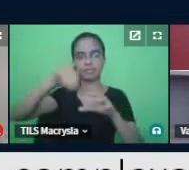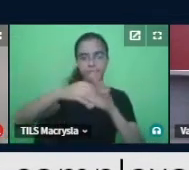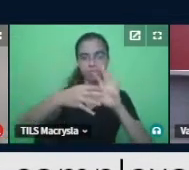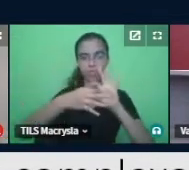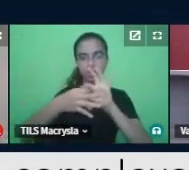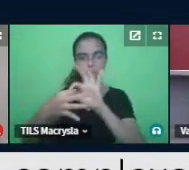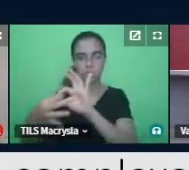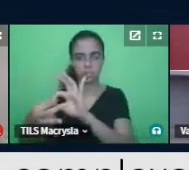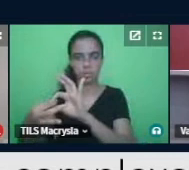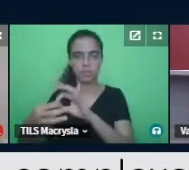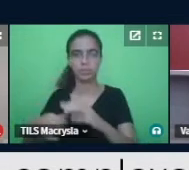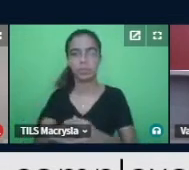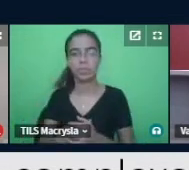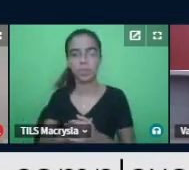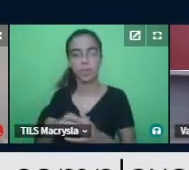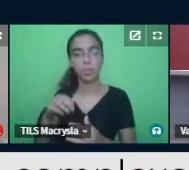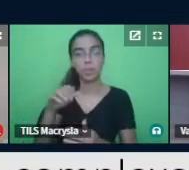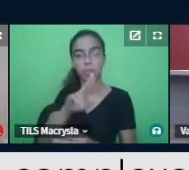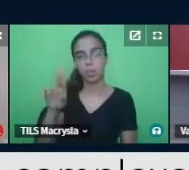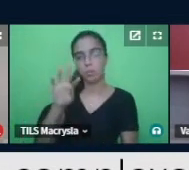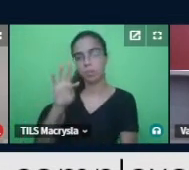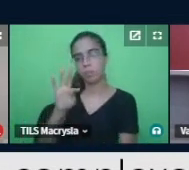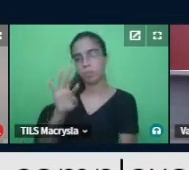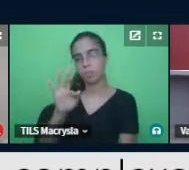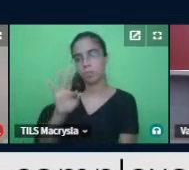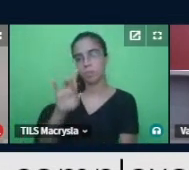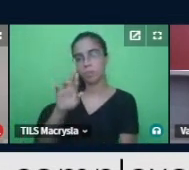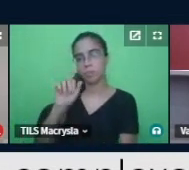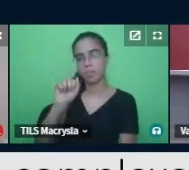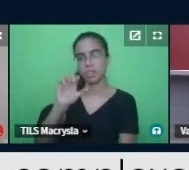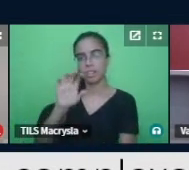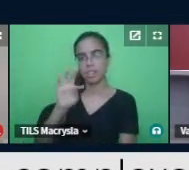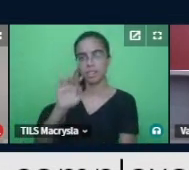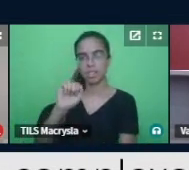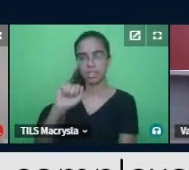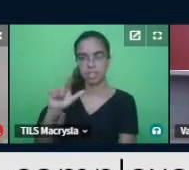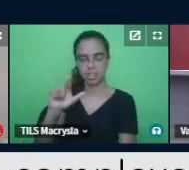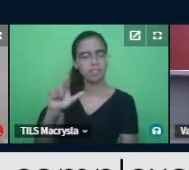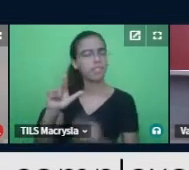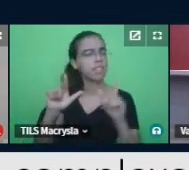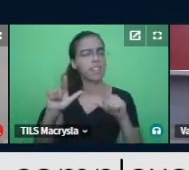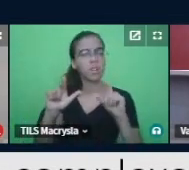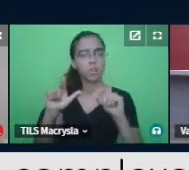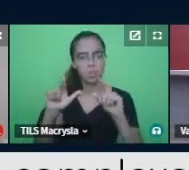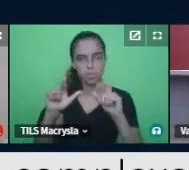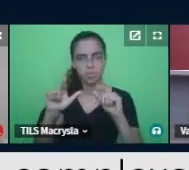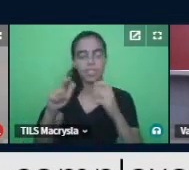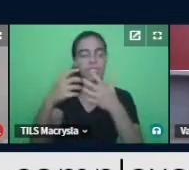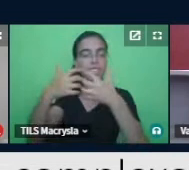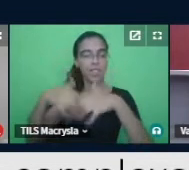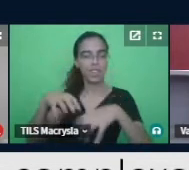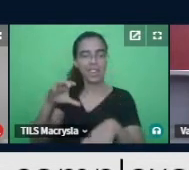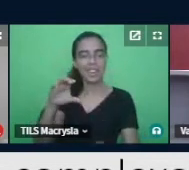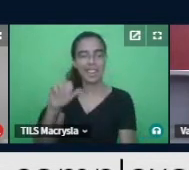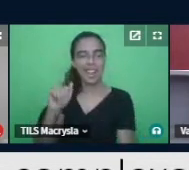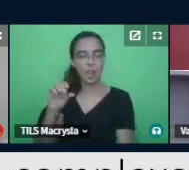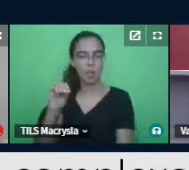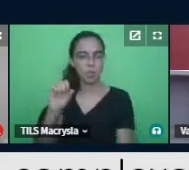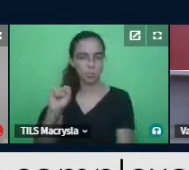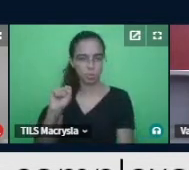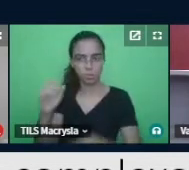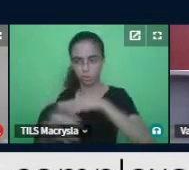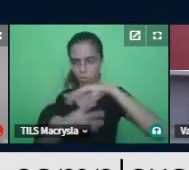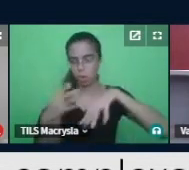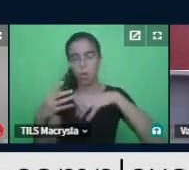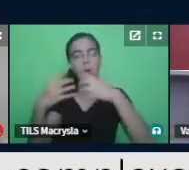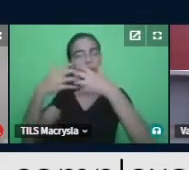fractais, o fractal é a figura que representa as teorias do caos e da complexidade, o fractal foi uma